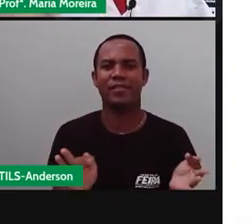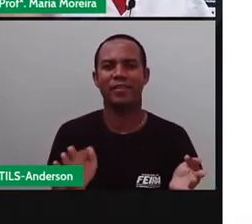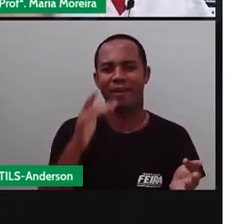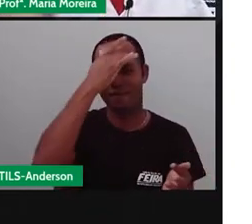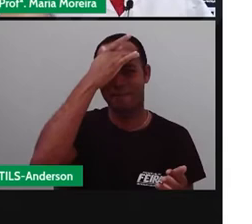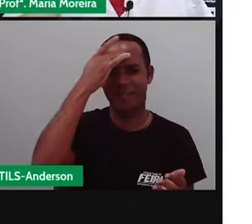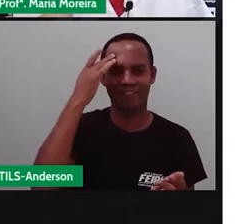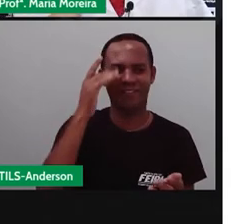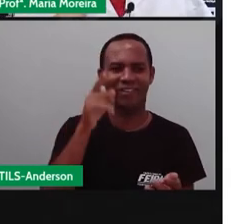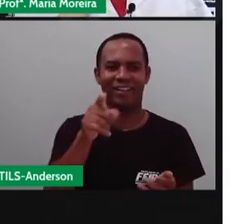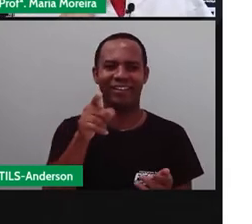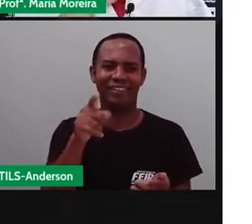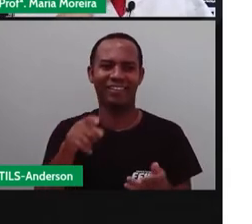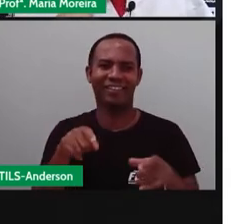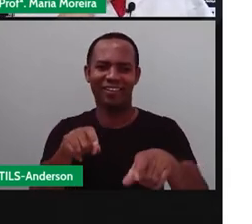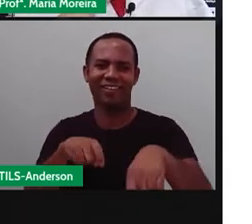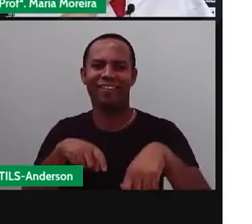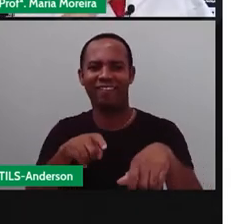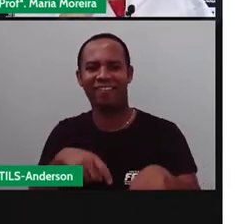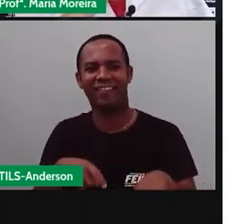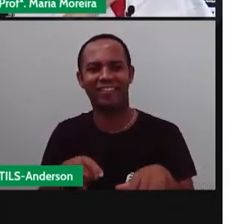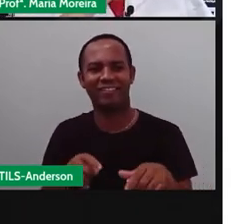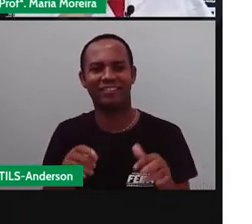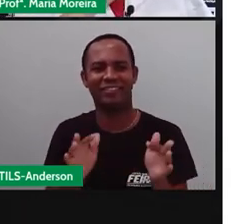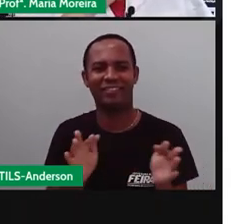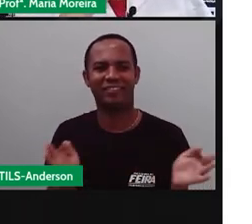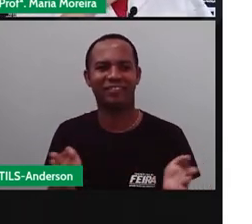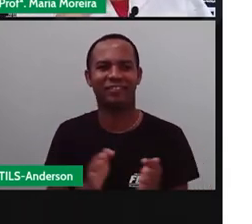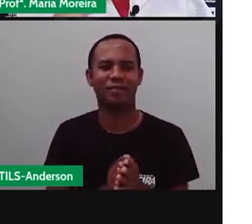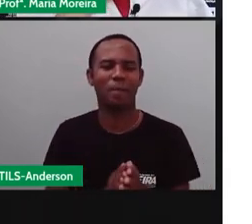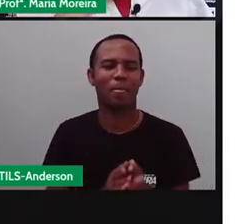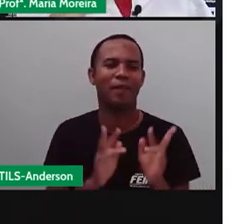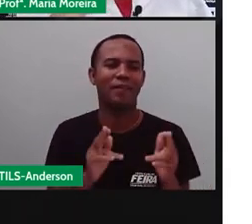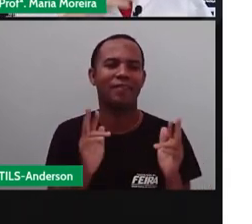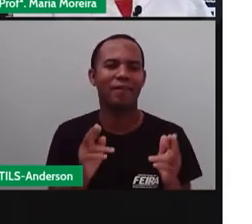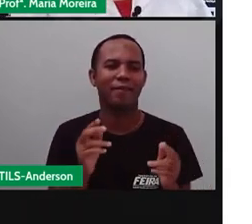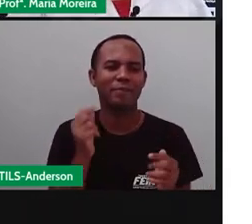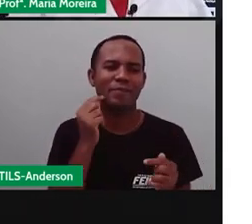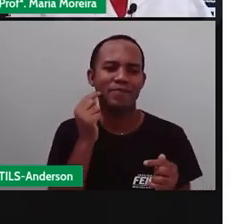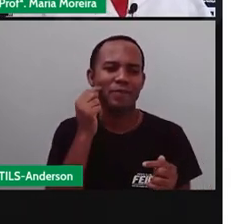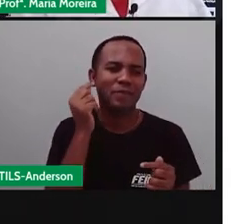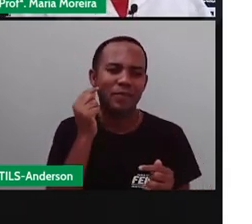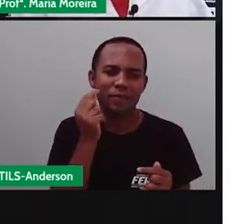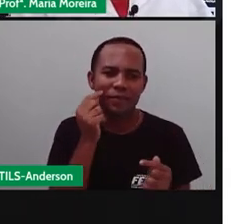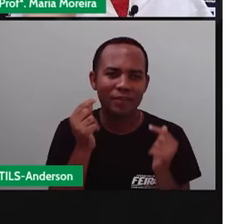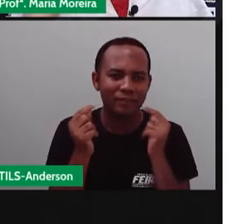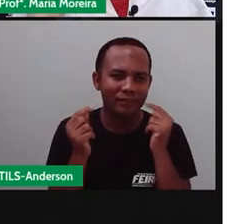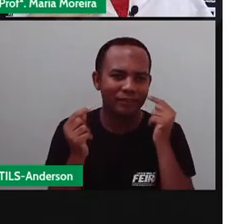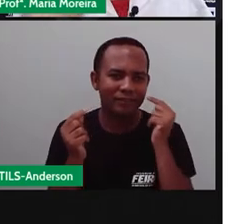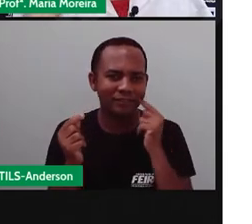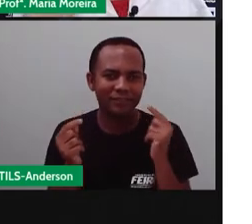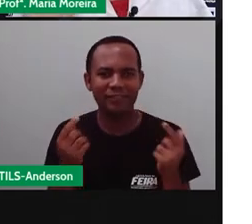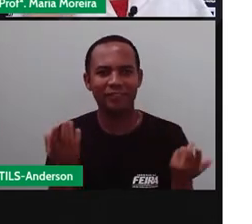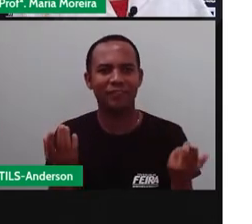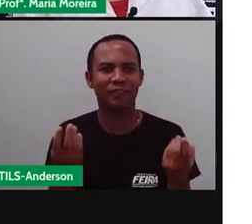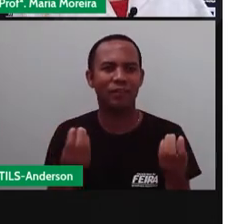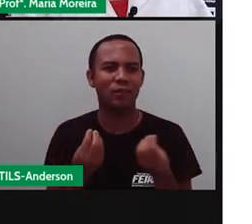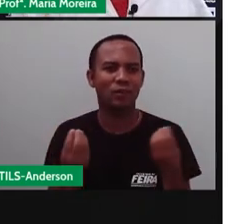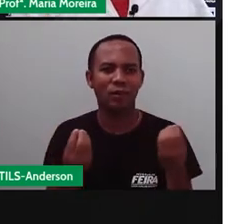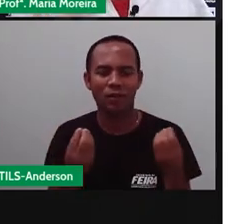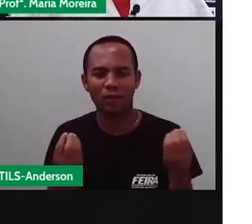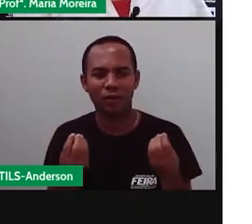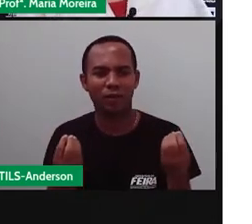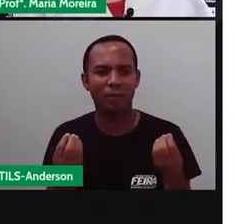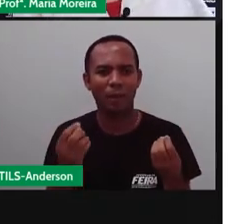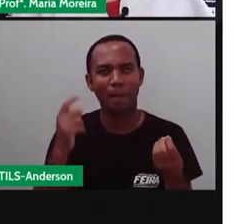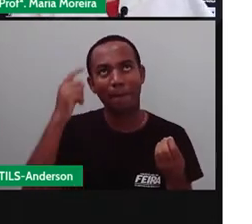semana aí, ela falou com vocês, olha, a Pró colocou essas pintinhas aqui para se assemelhar a caipira, que são, na verdade, estereótipos, né?